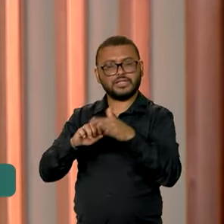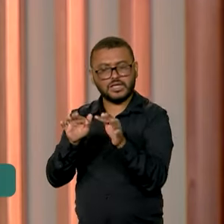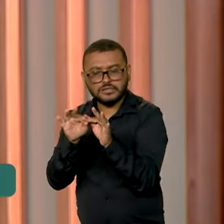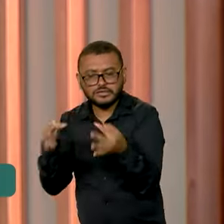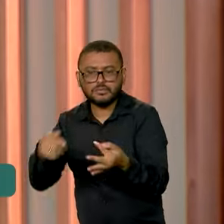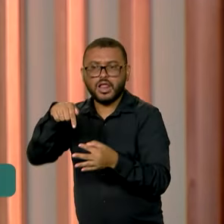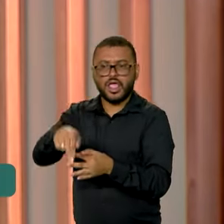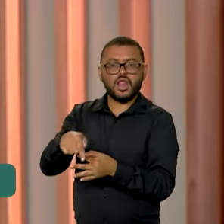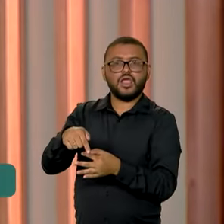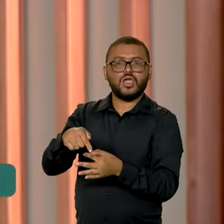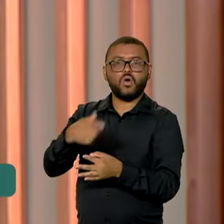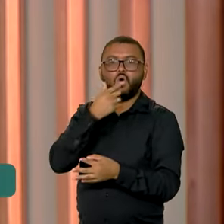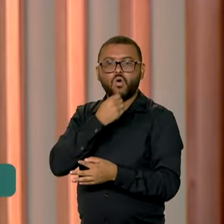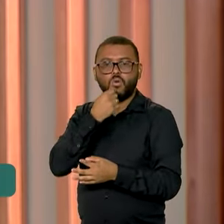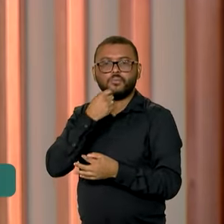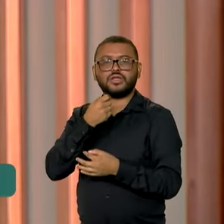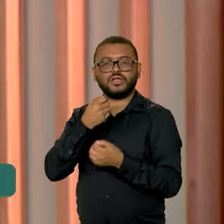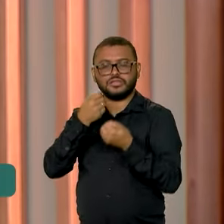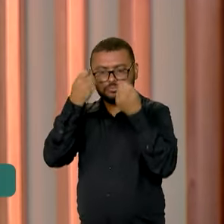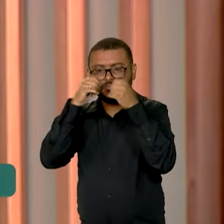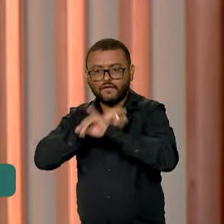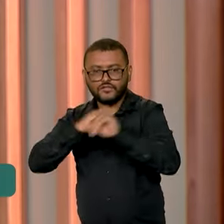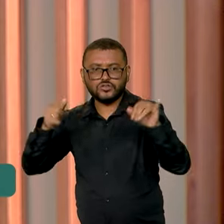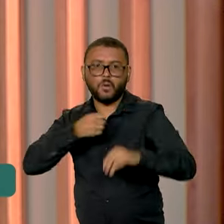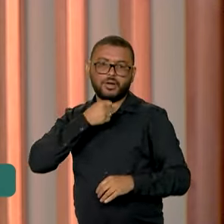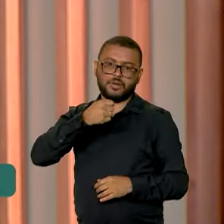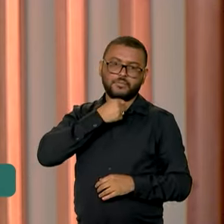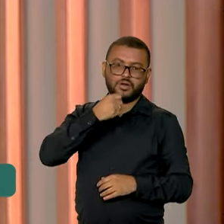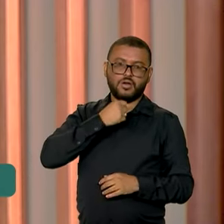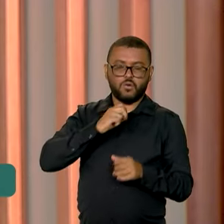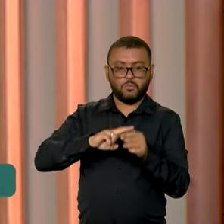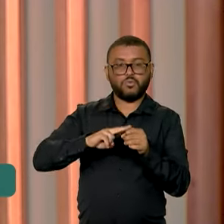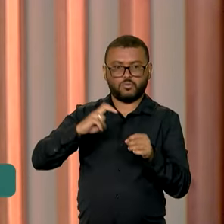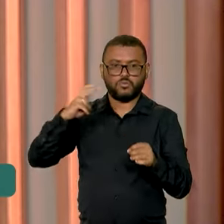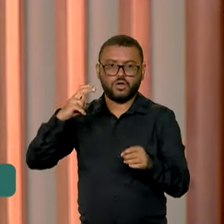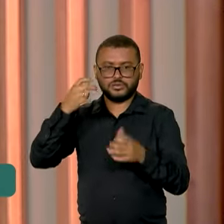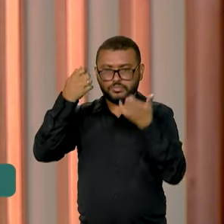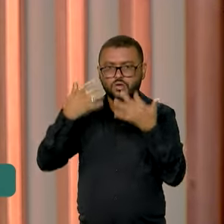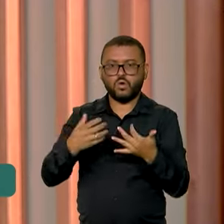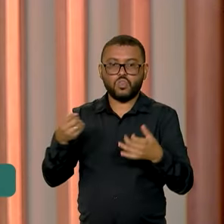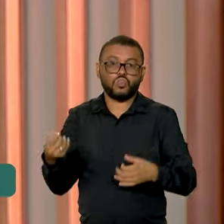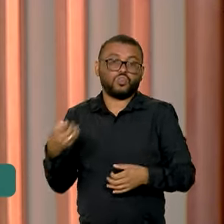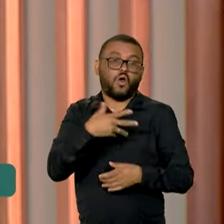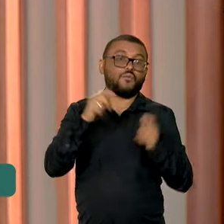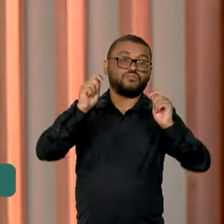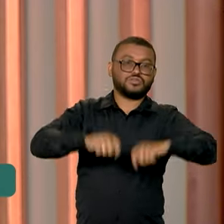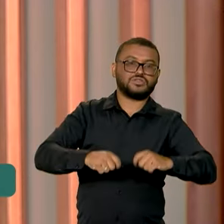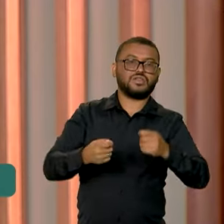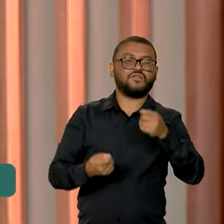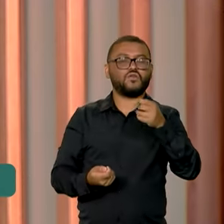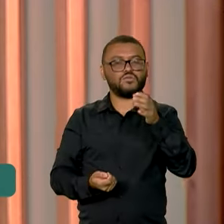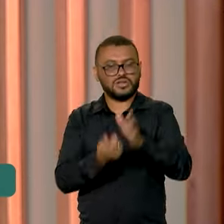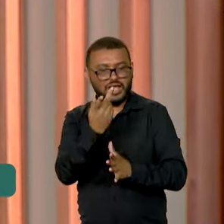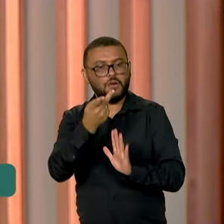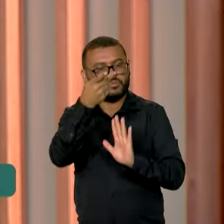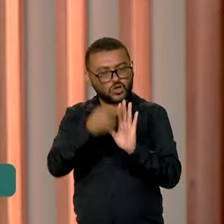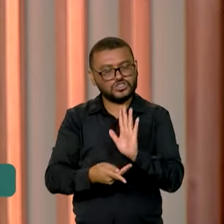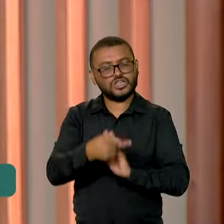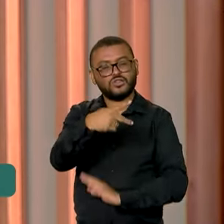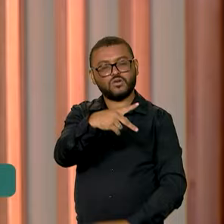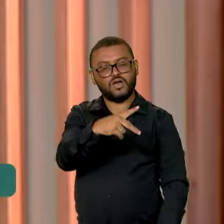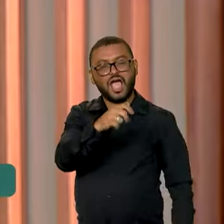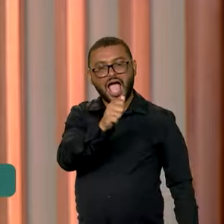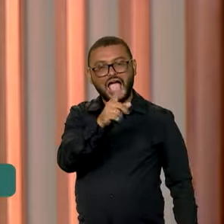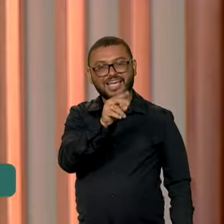empresa de pequeno porte, falou em entrevista ao programa Voz do Brasil sobre as novas possibilidades criadas pelo programa